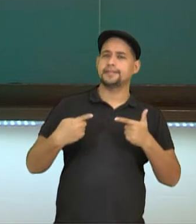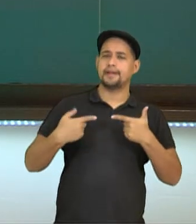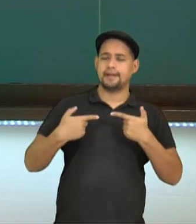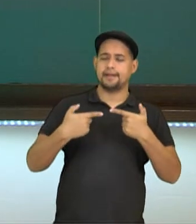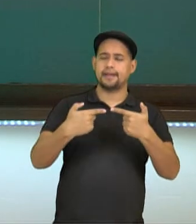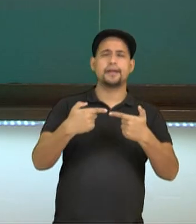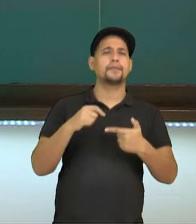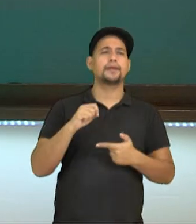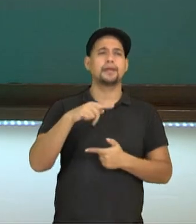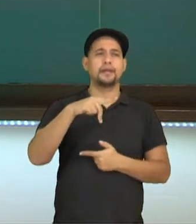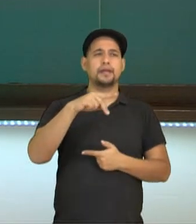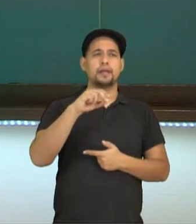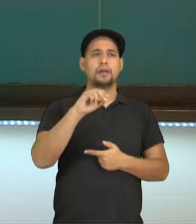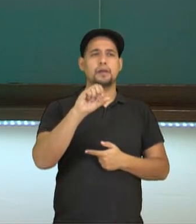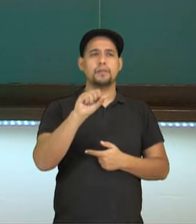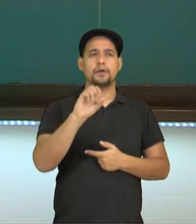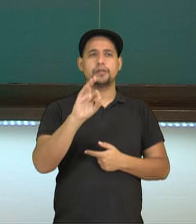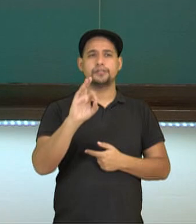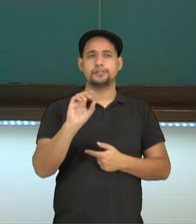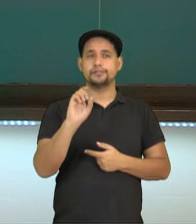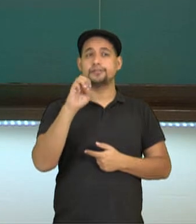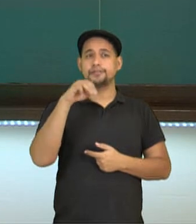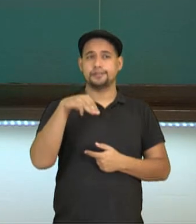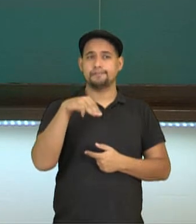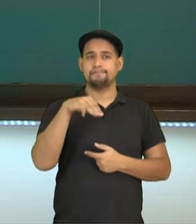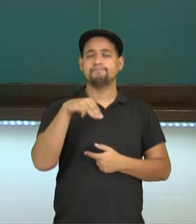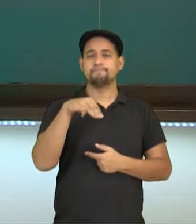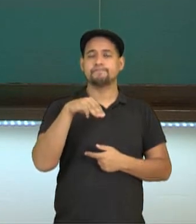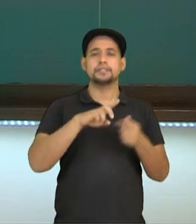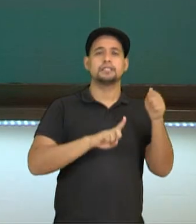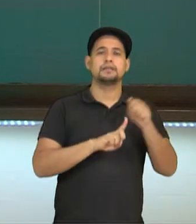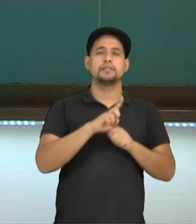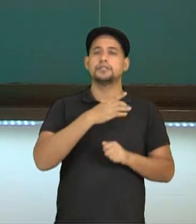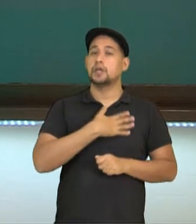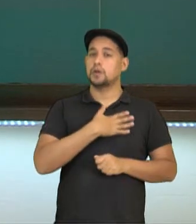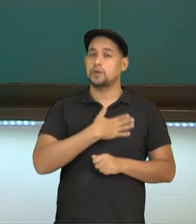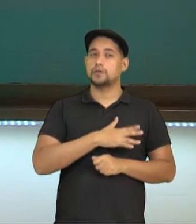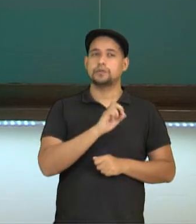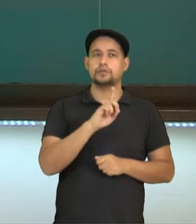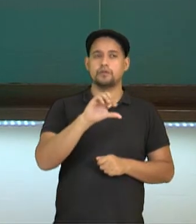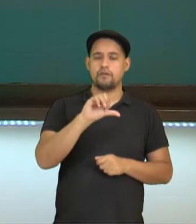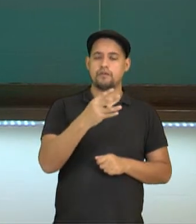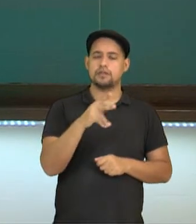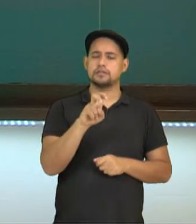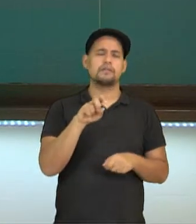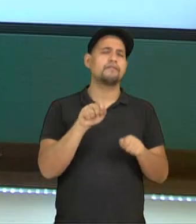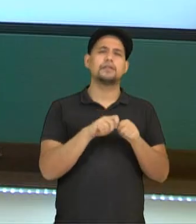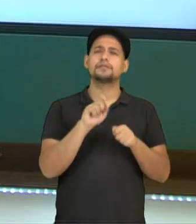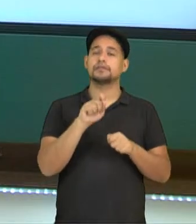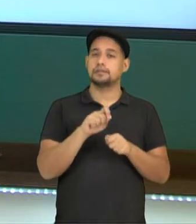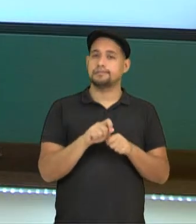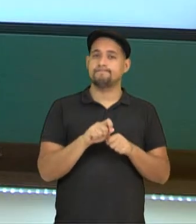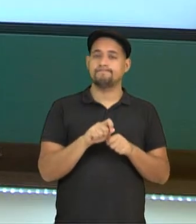em agosto de 1945, que decidiu, basicamente, por uma